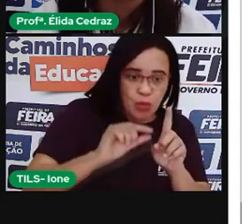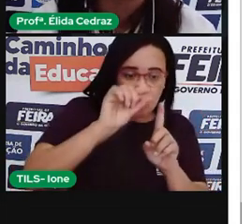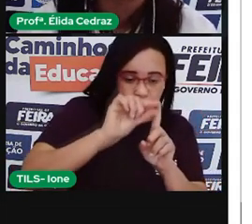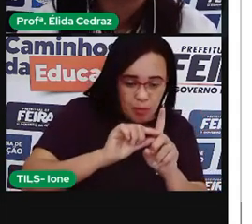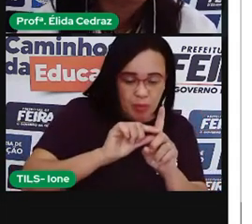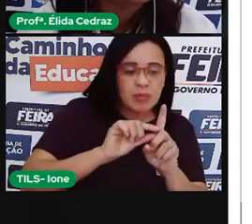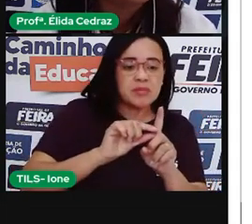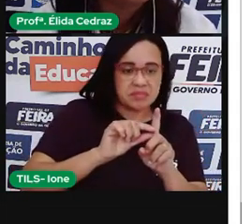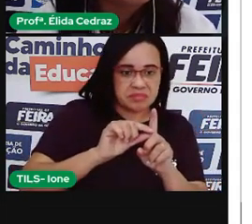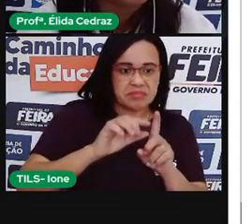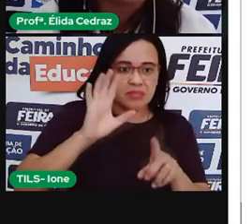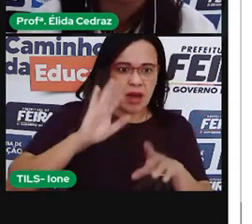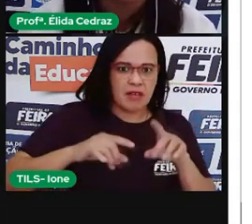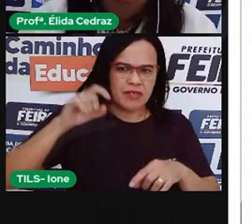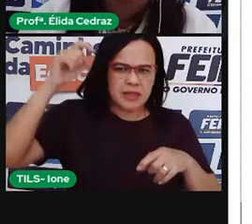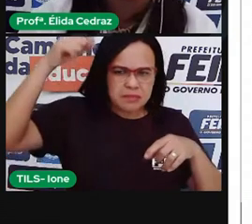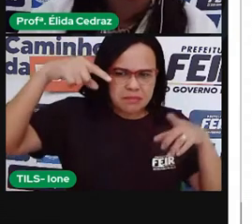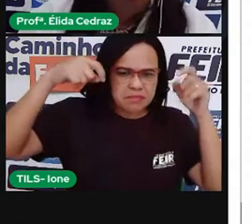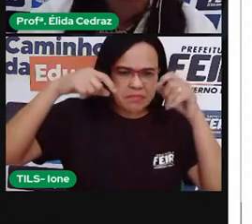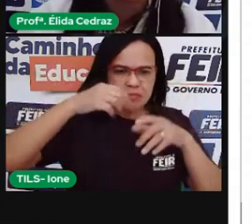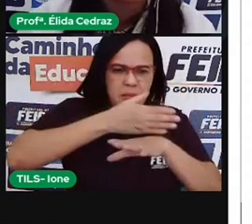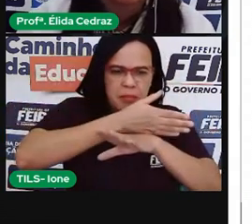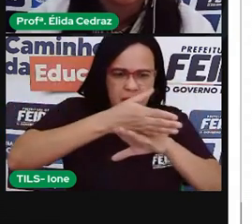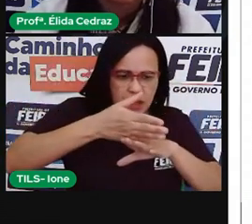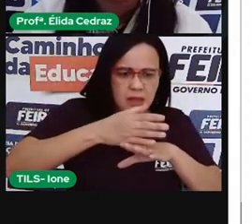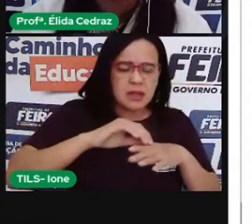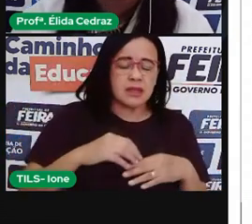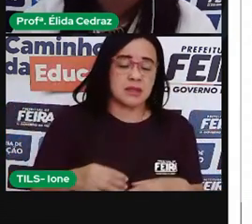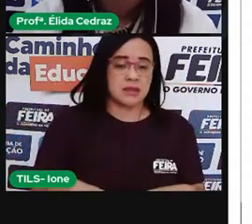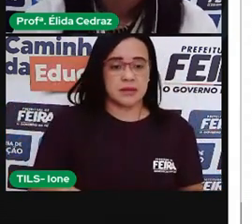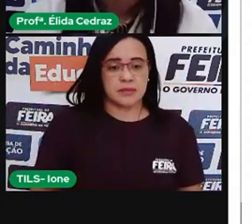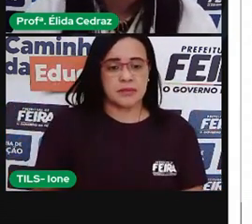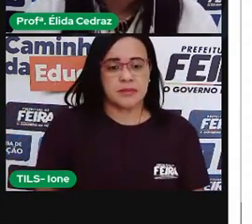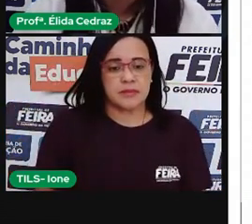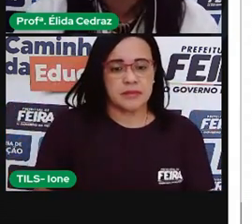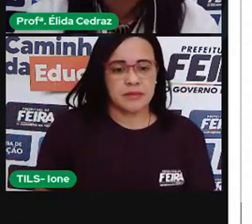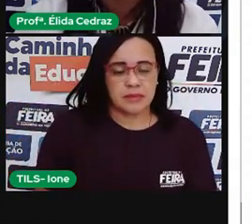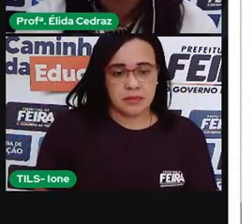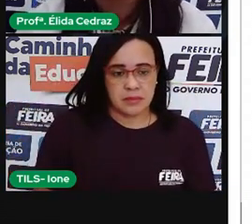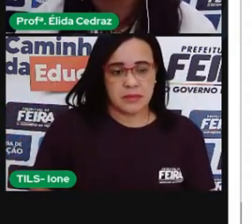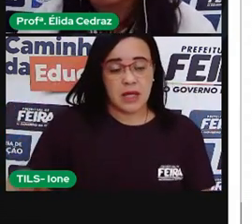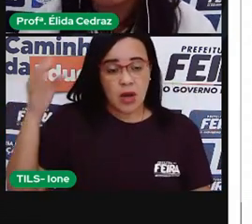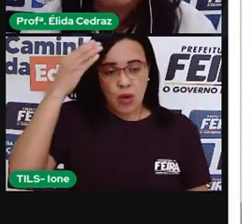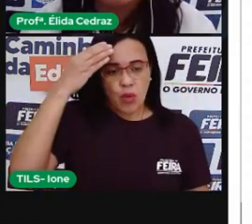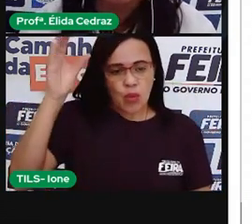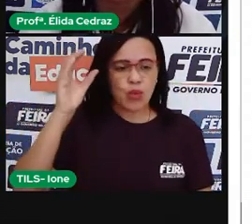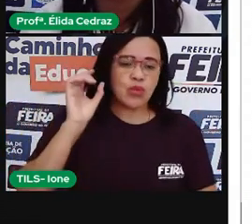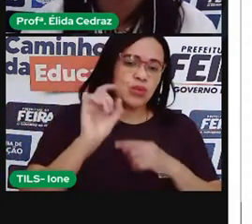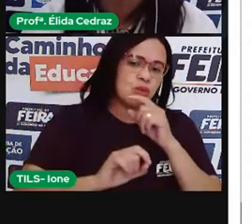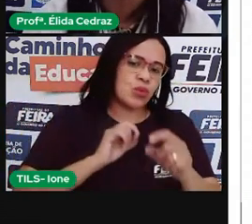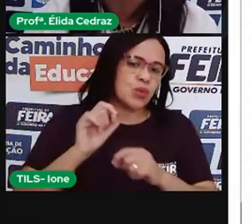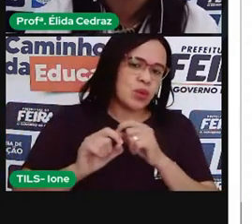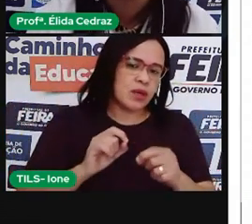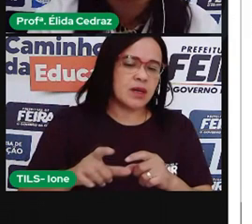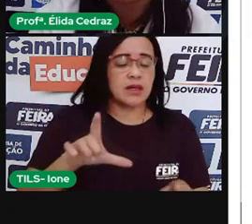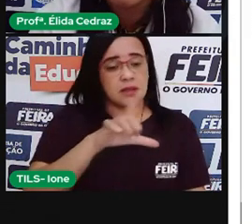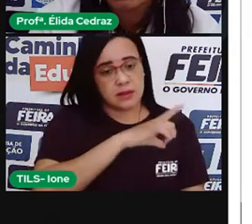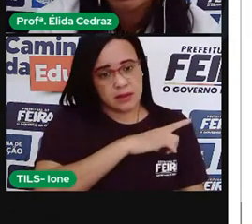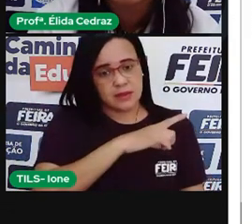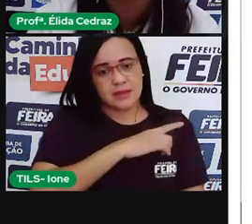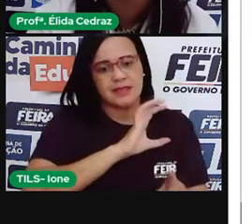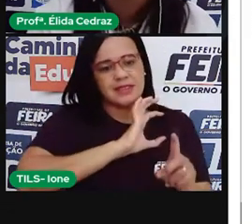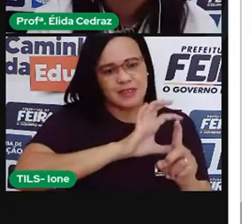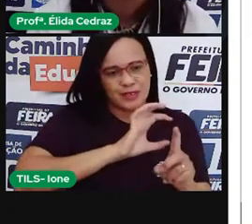mesmo neva no inverno. E a cultura tem a influência, sim, dos